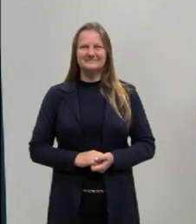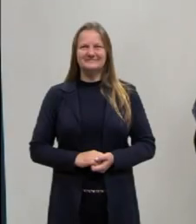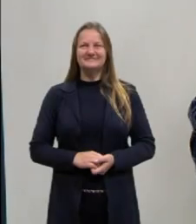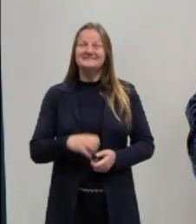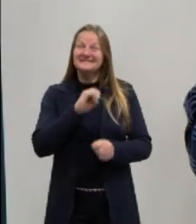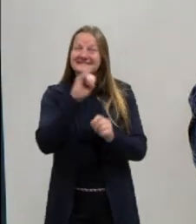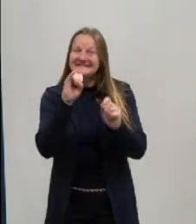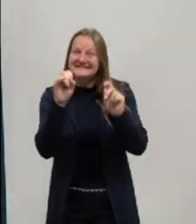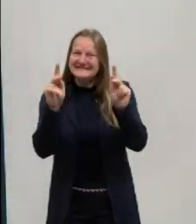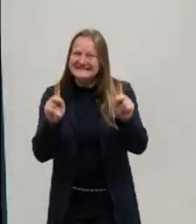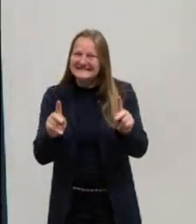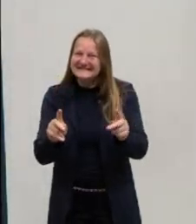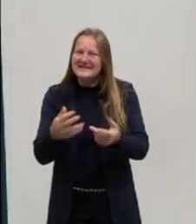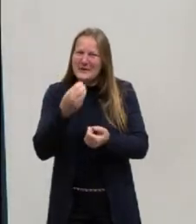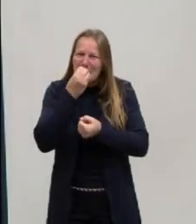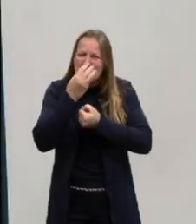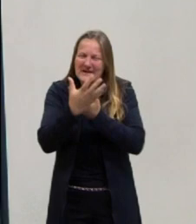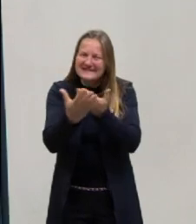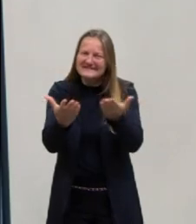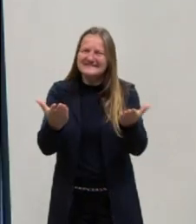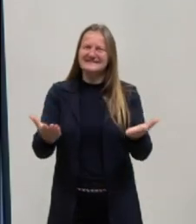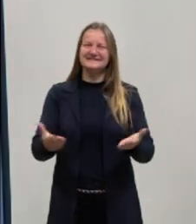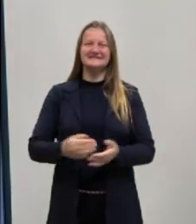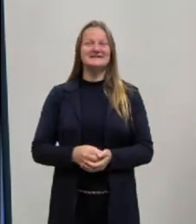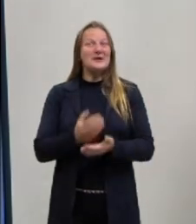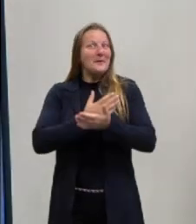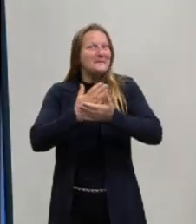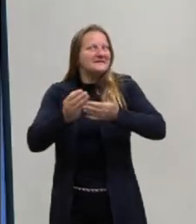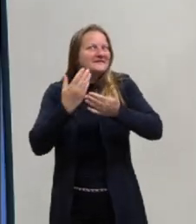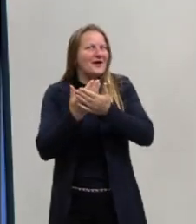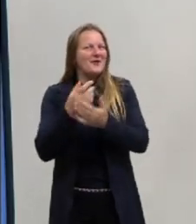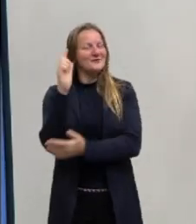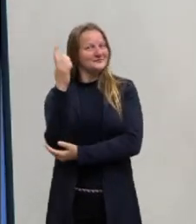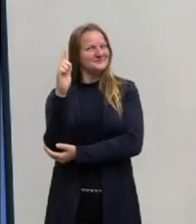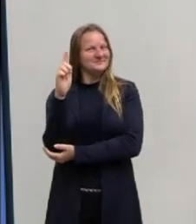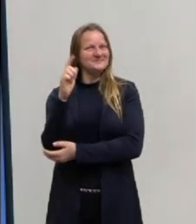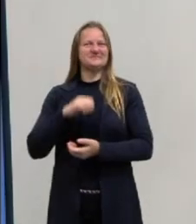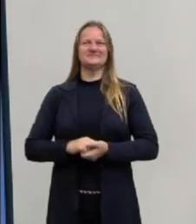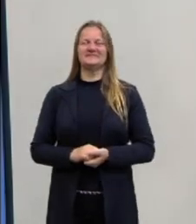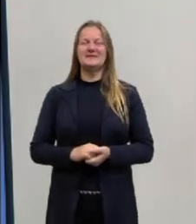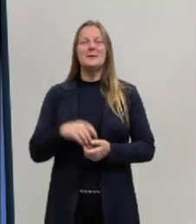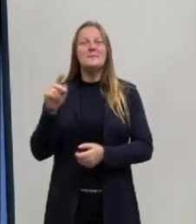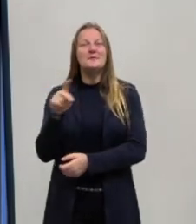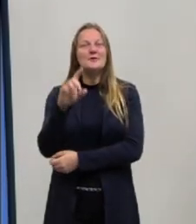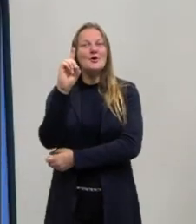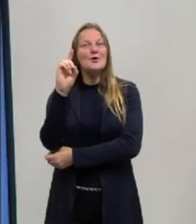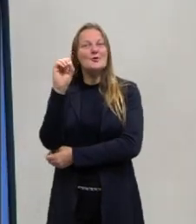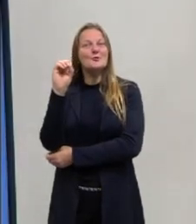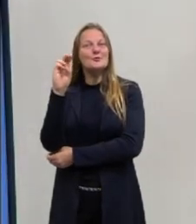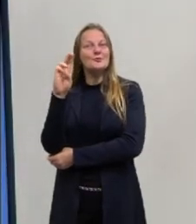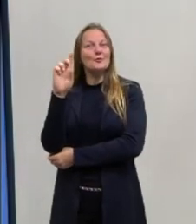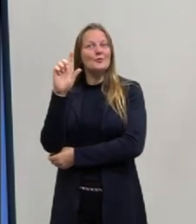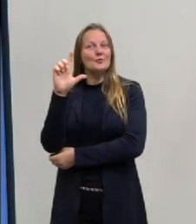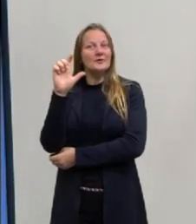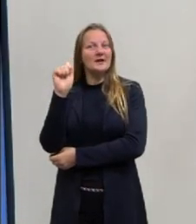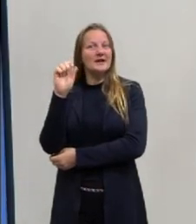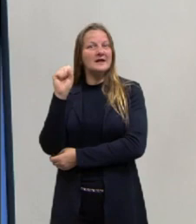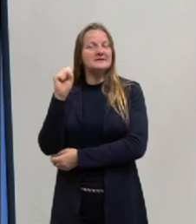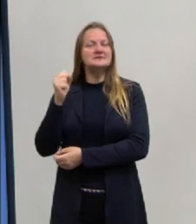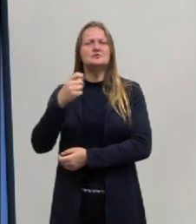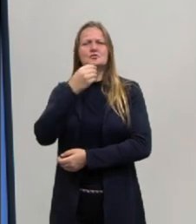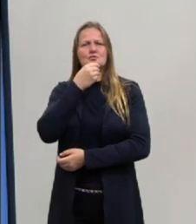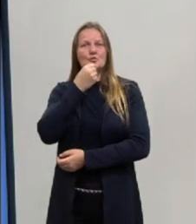Fala meninos e meninas, tudo bom? Começando mais uma aula de geografia. Eu sou o professor Douglas, eu sou um homem de 1